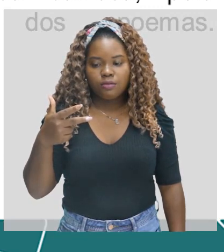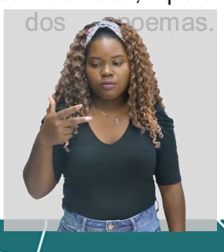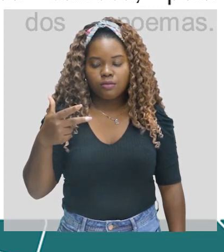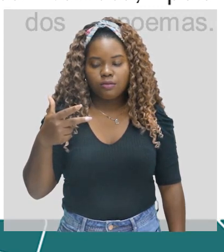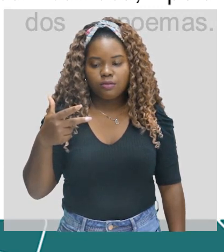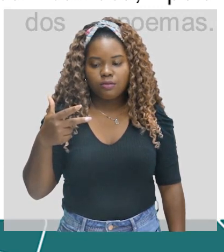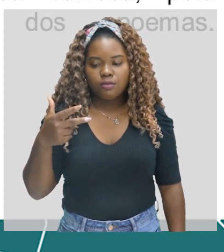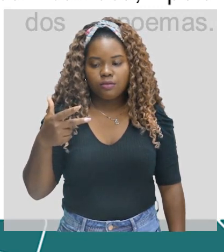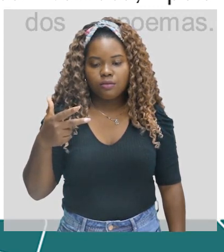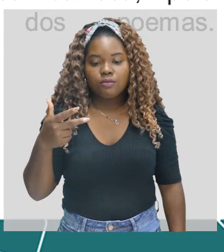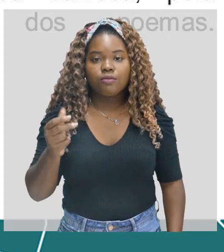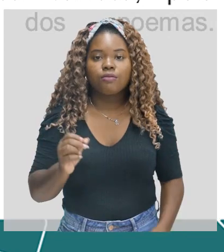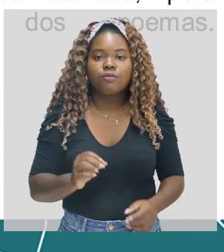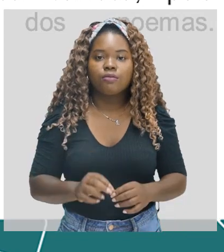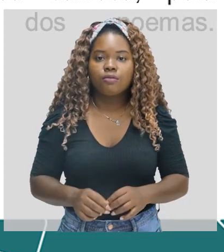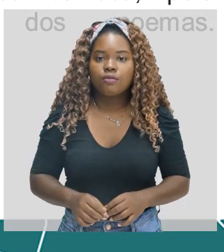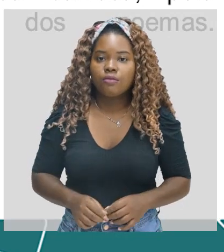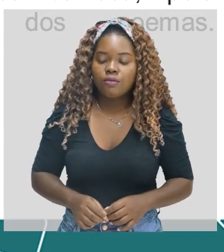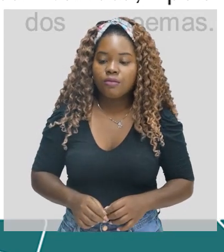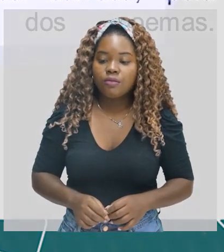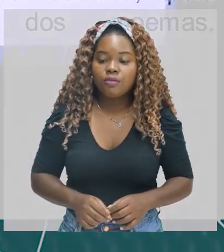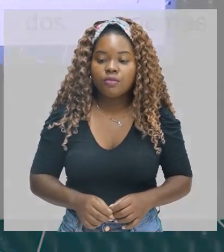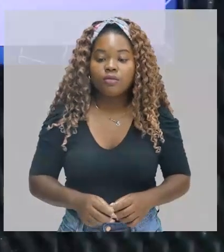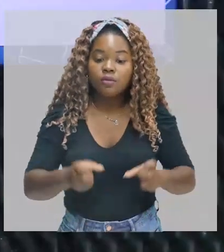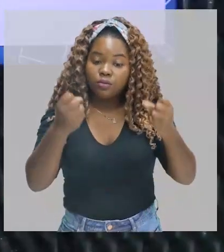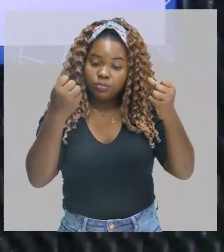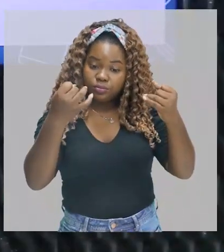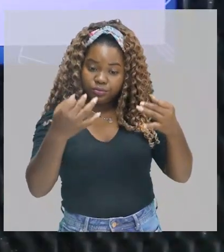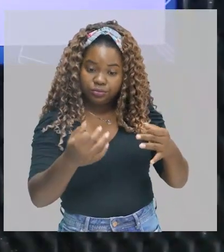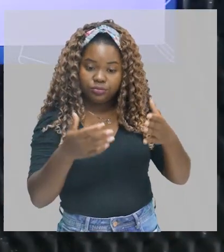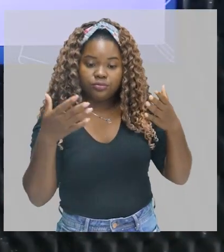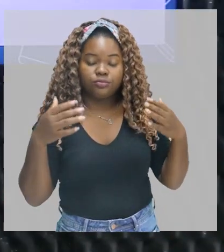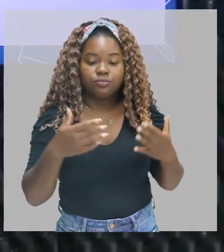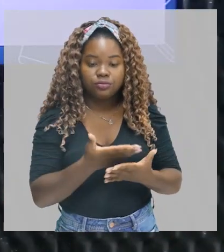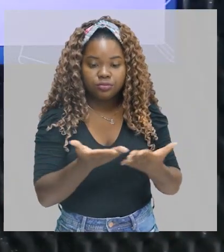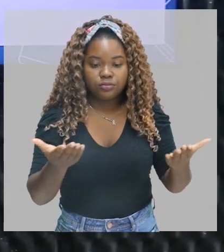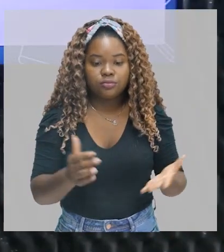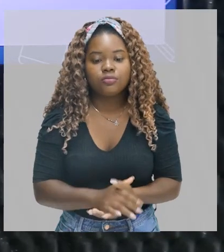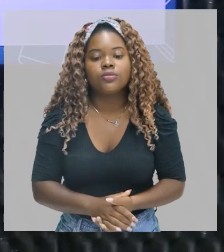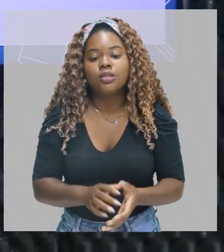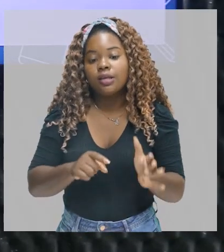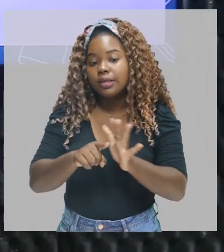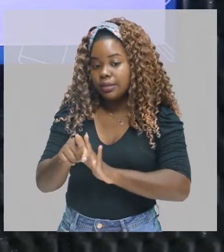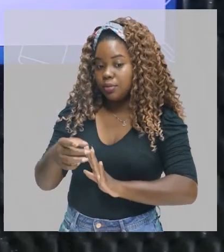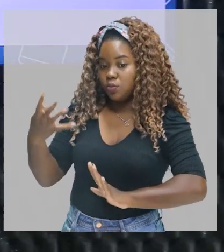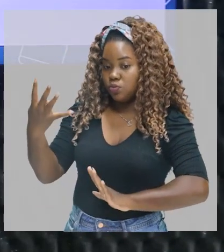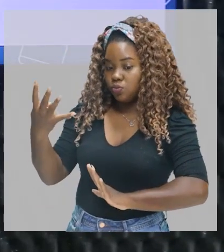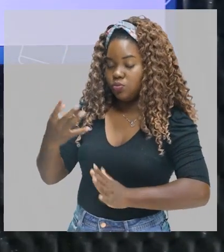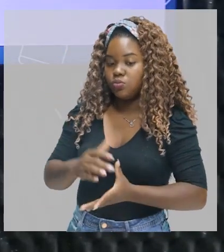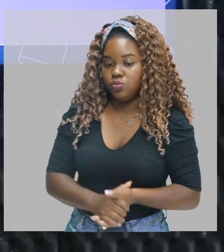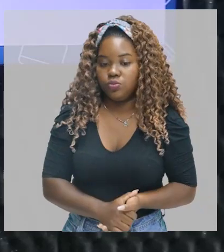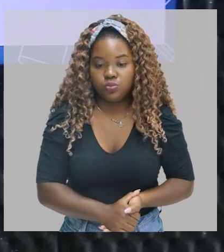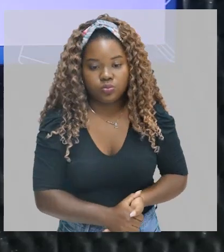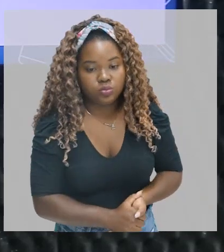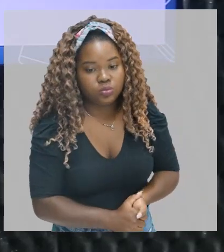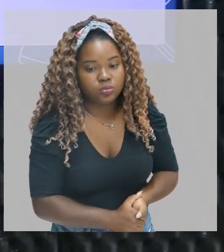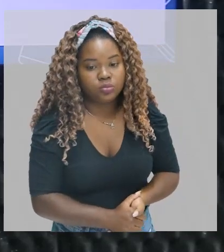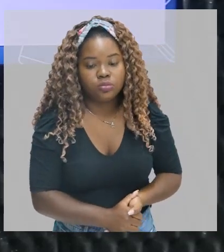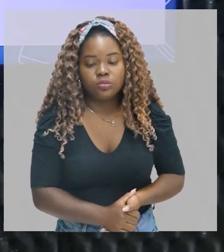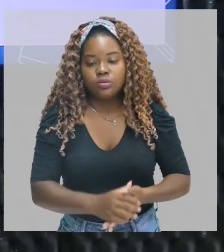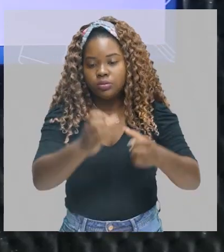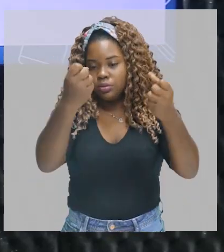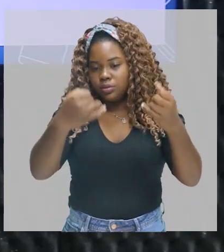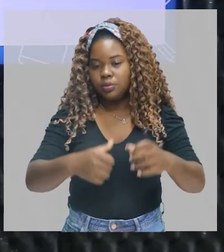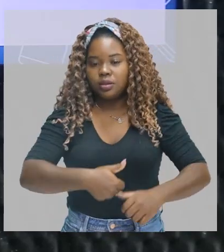poemas. Vou fazer um parênteses de novo aqui. Essa questão aqui, além de falar da